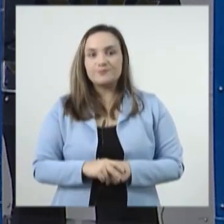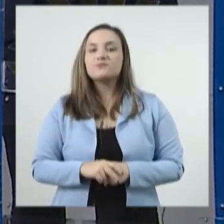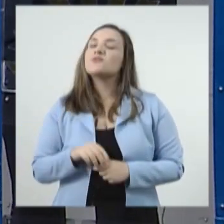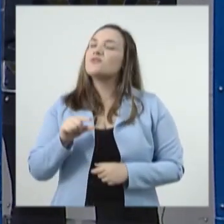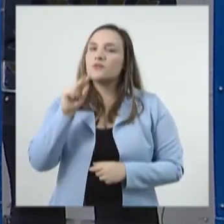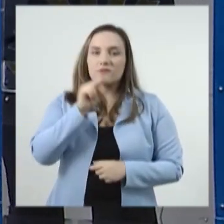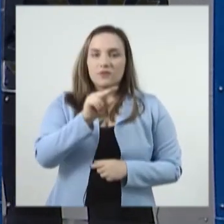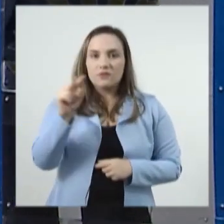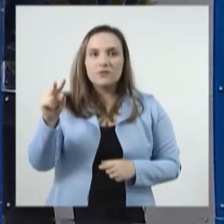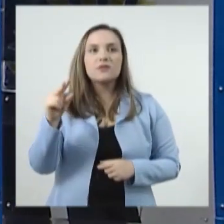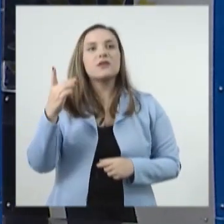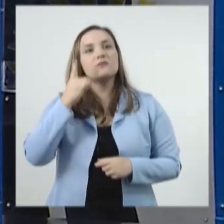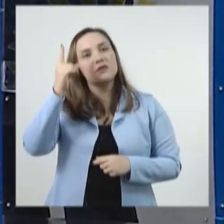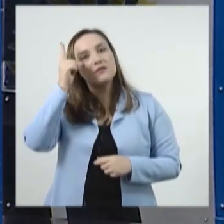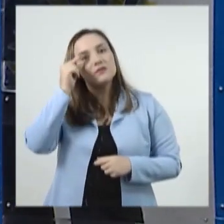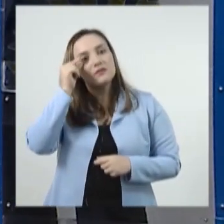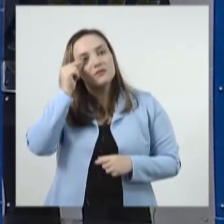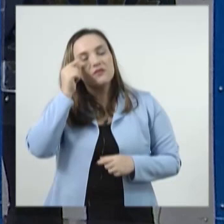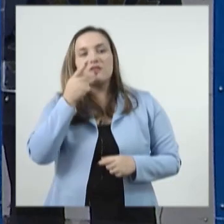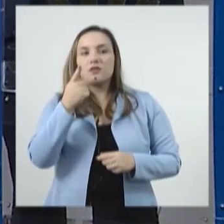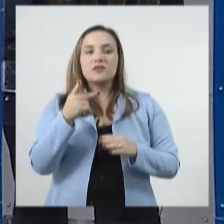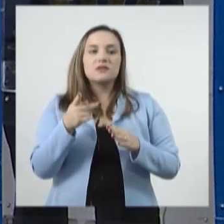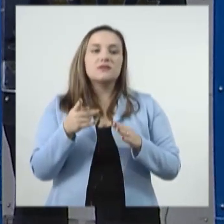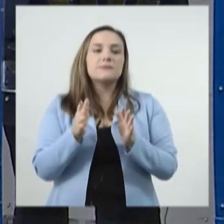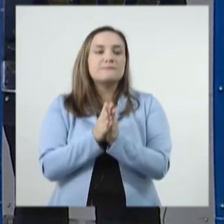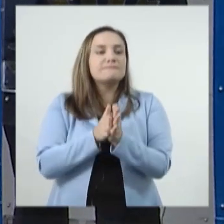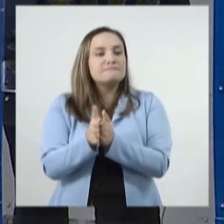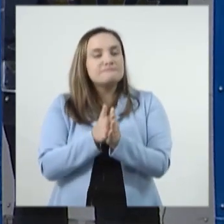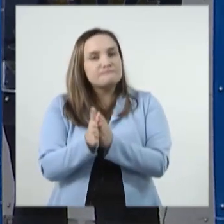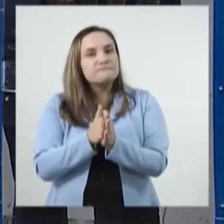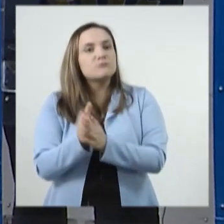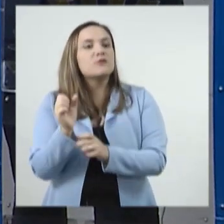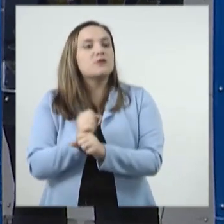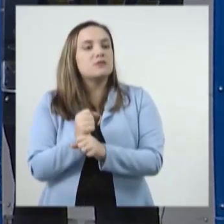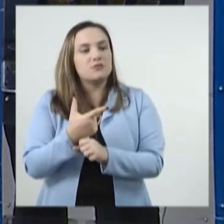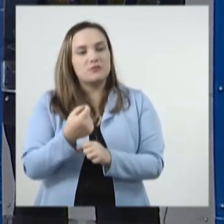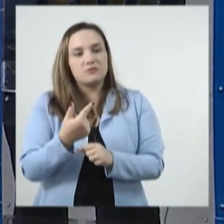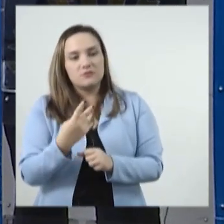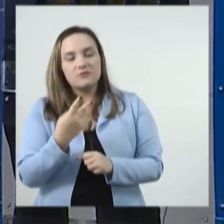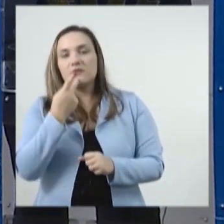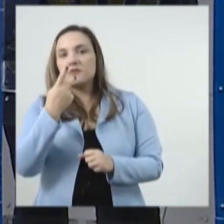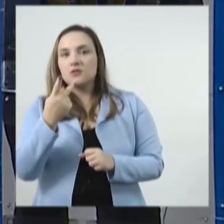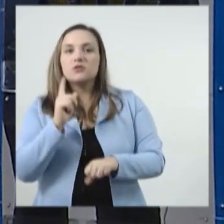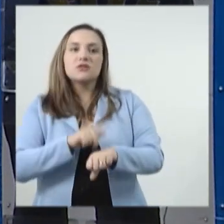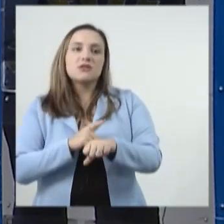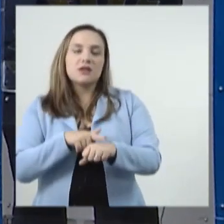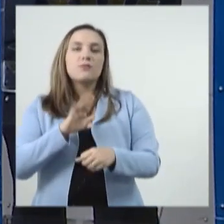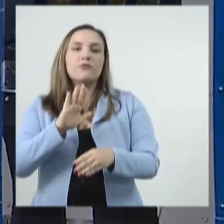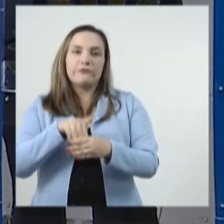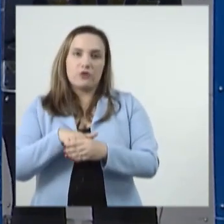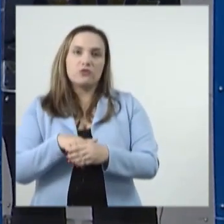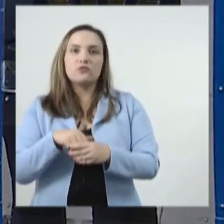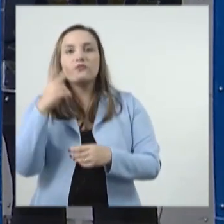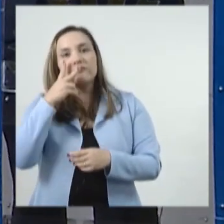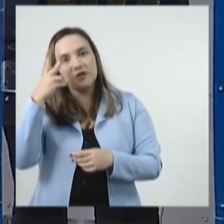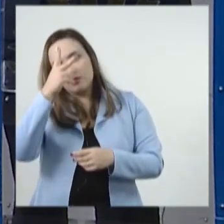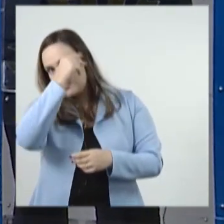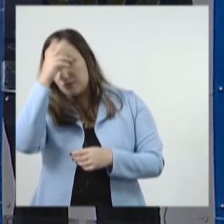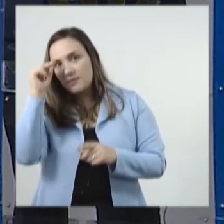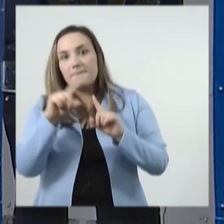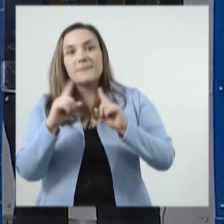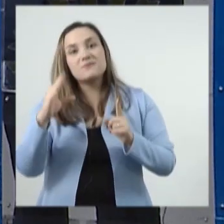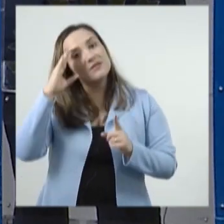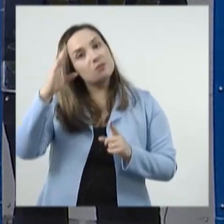pode perceber, deputado Gerson, falou sobre as expectativas para 2024, não deixou de citar as eleições municipais, mas disse acima de tudo